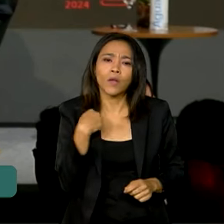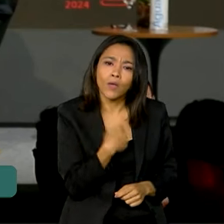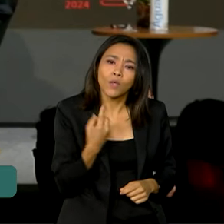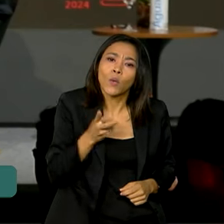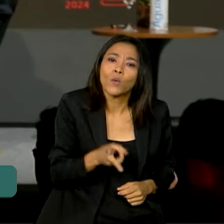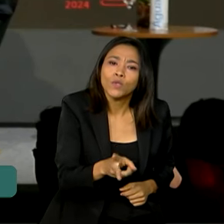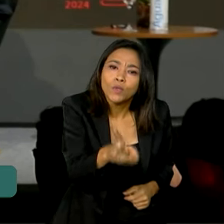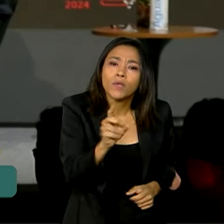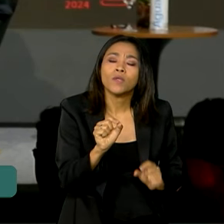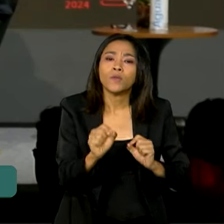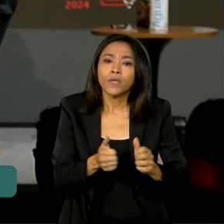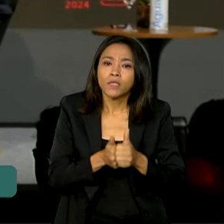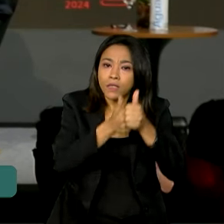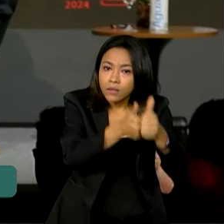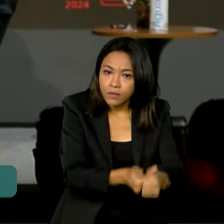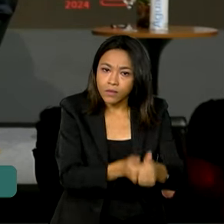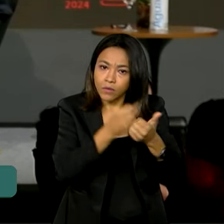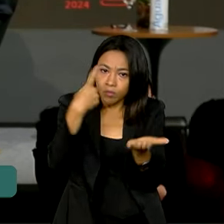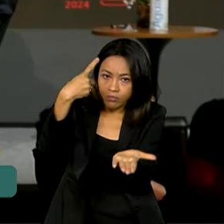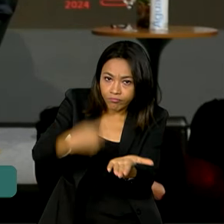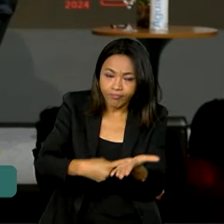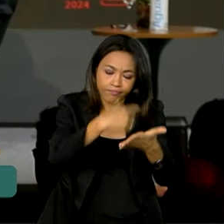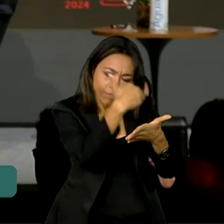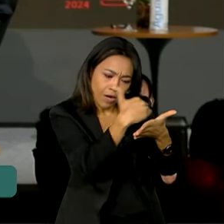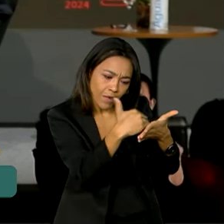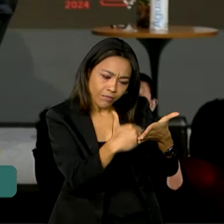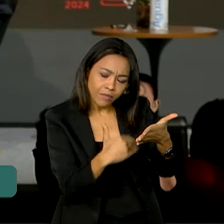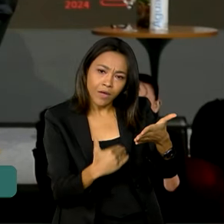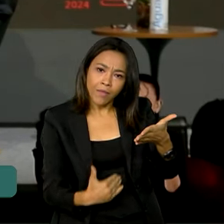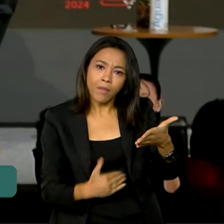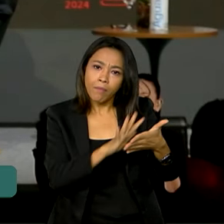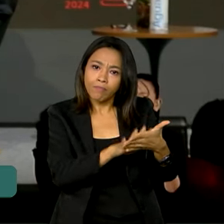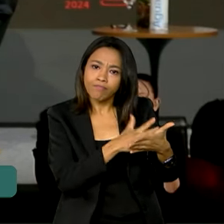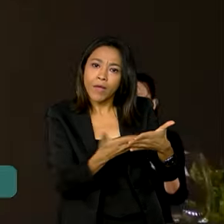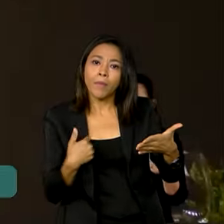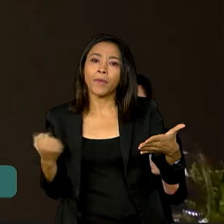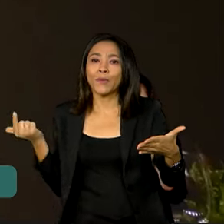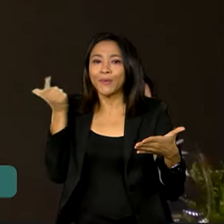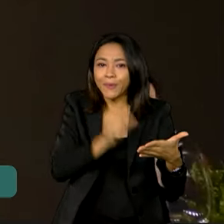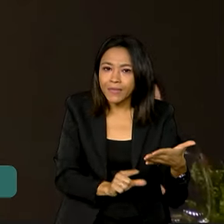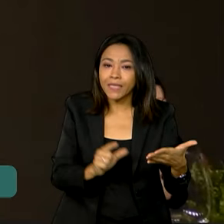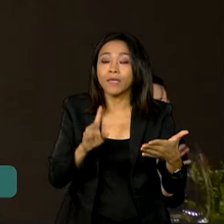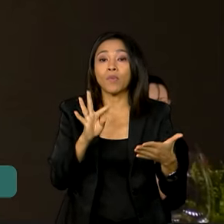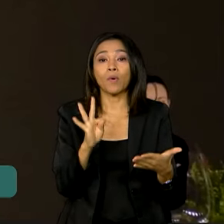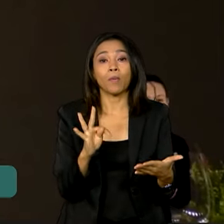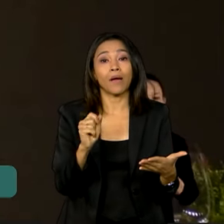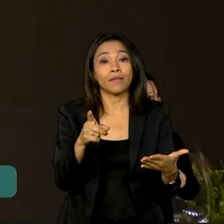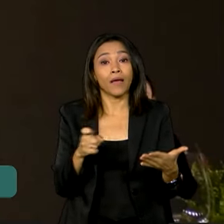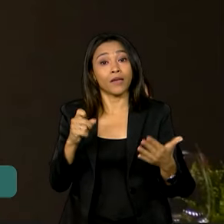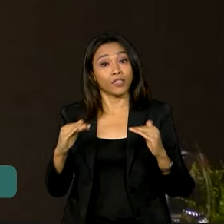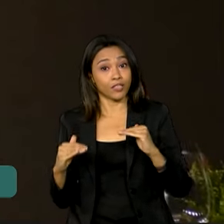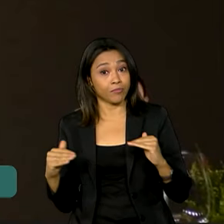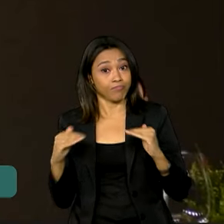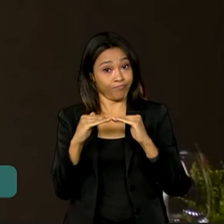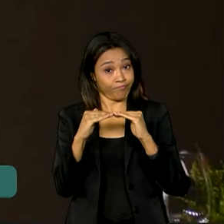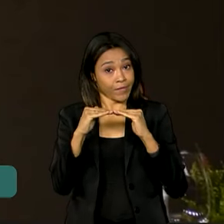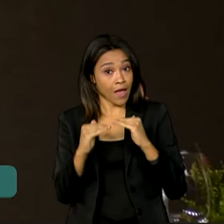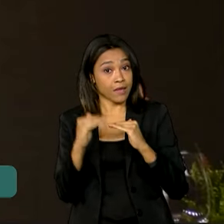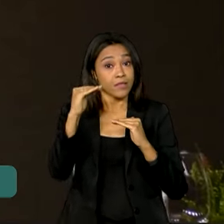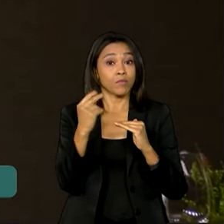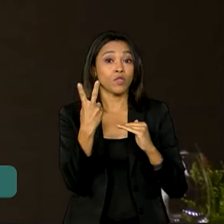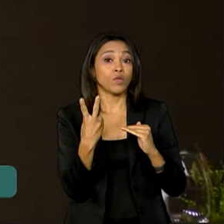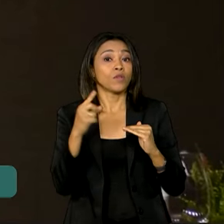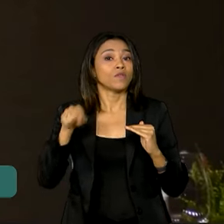uma agenda propositiva, nós podemos mirar uma taxa de crescimento média acima de 2